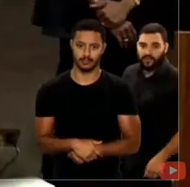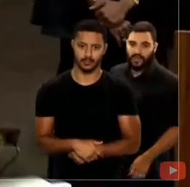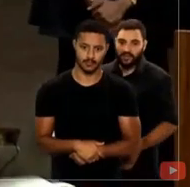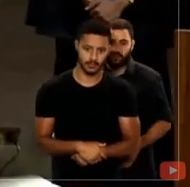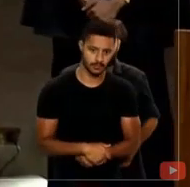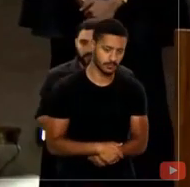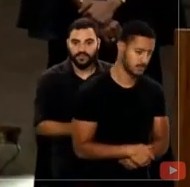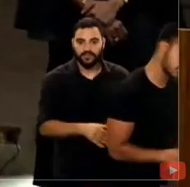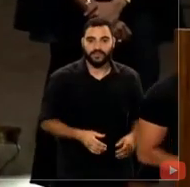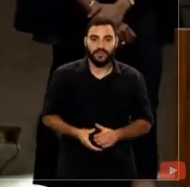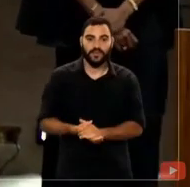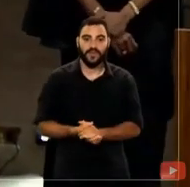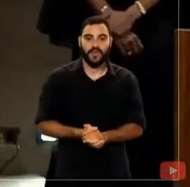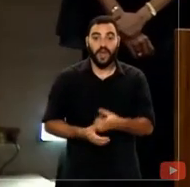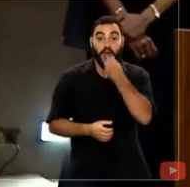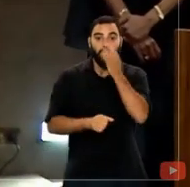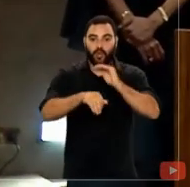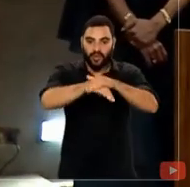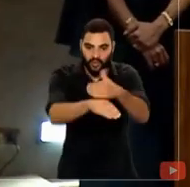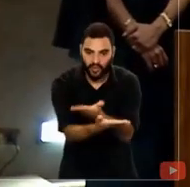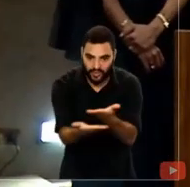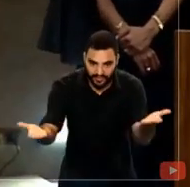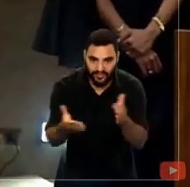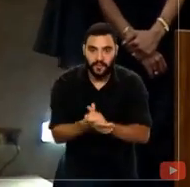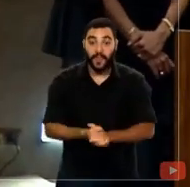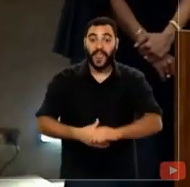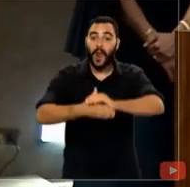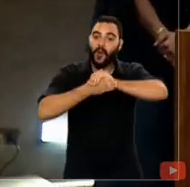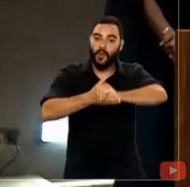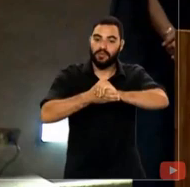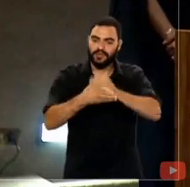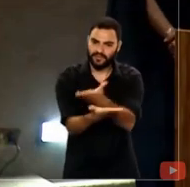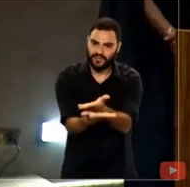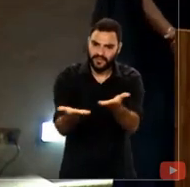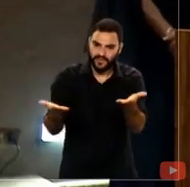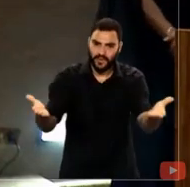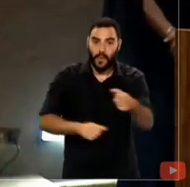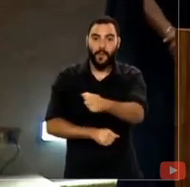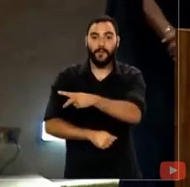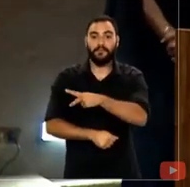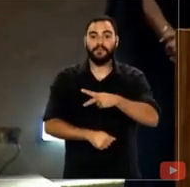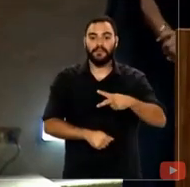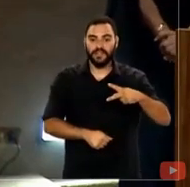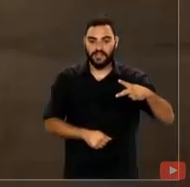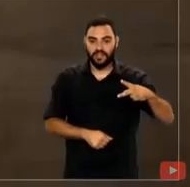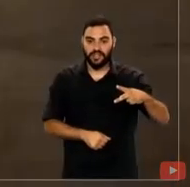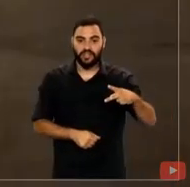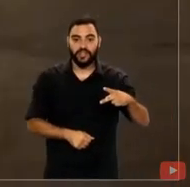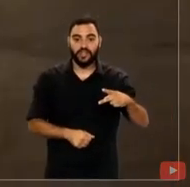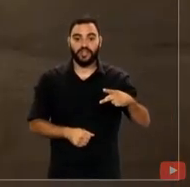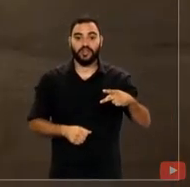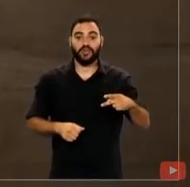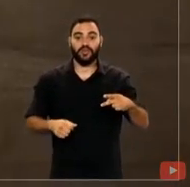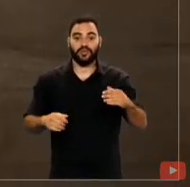Boa noite a todas e a todos. Cumprimento, sua excelência, o senhor presidente do Tribunal Superior